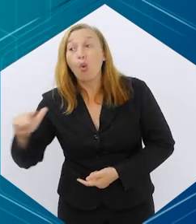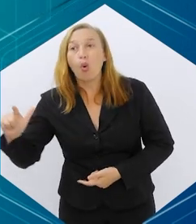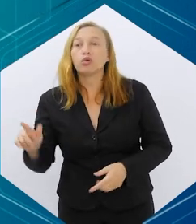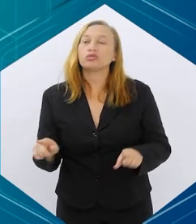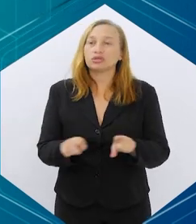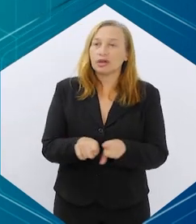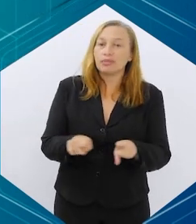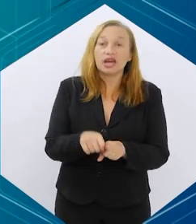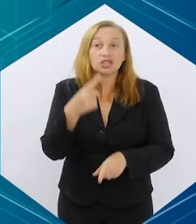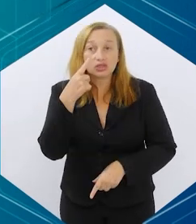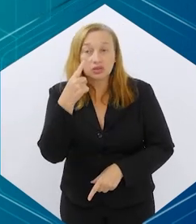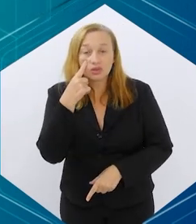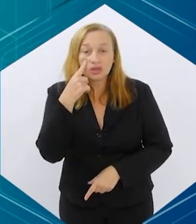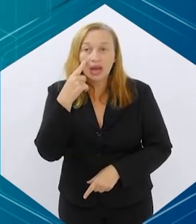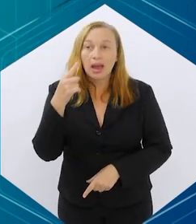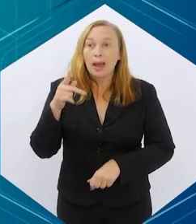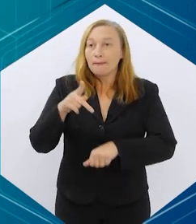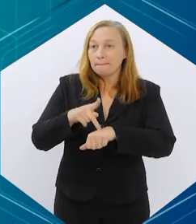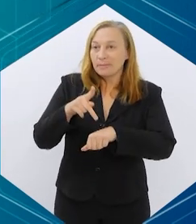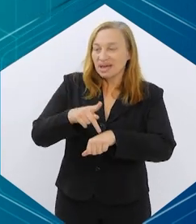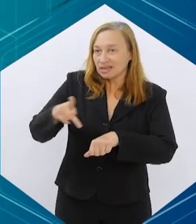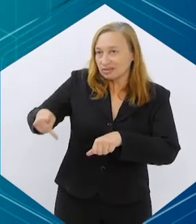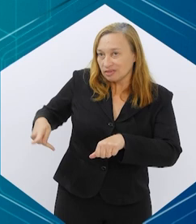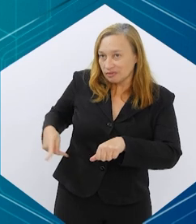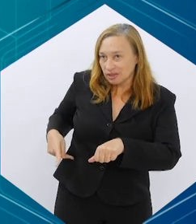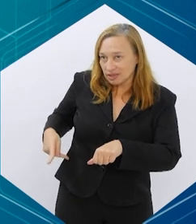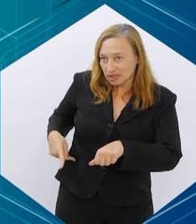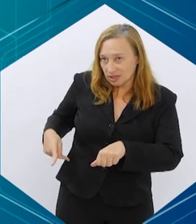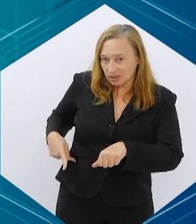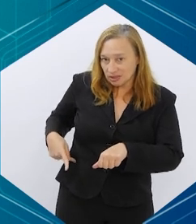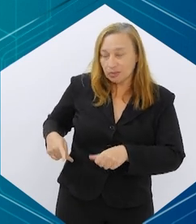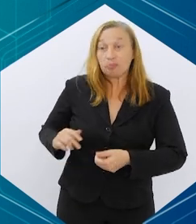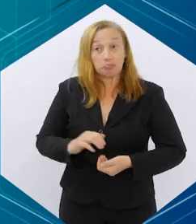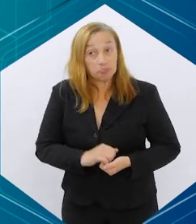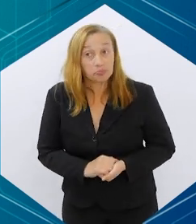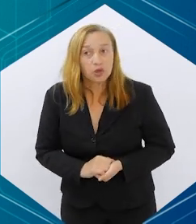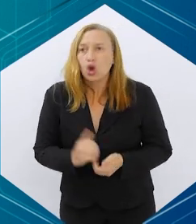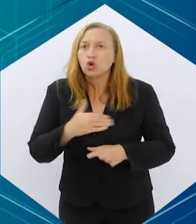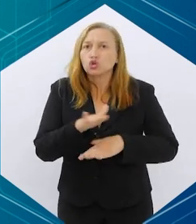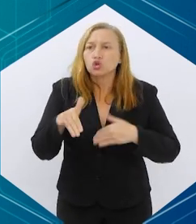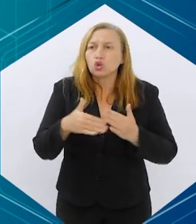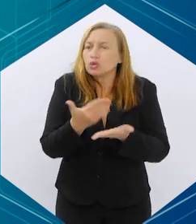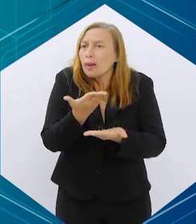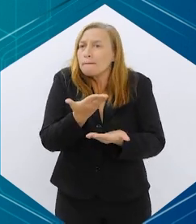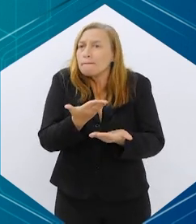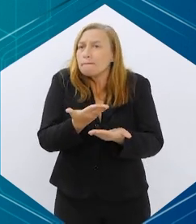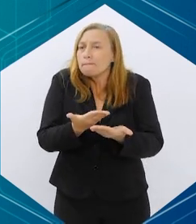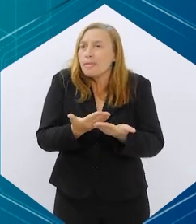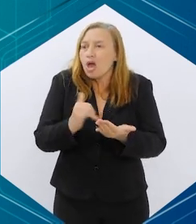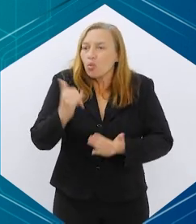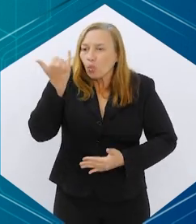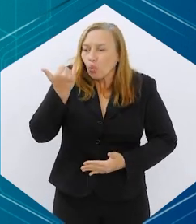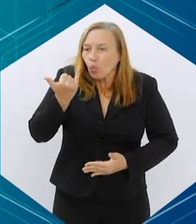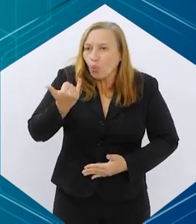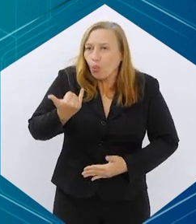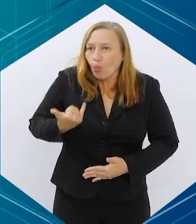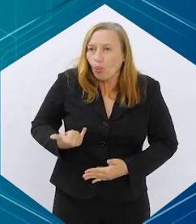Outra complicação que a gente vê é pedra na vesícula, coleritise, que a gente chama. Então, toda perda de peso